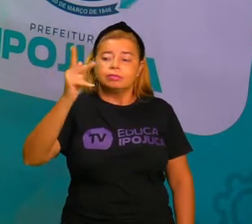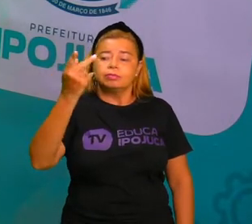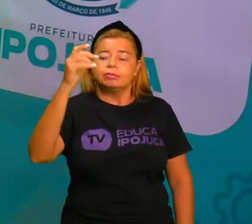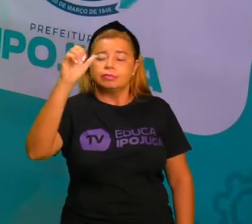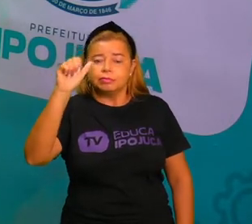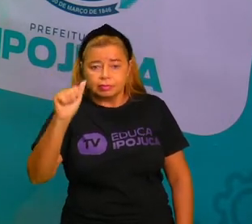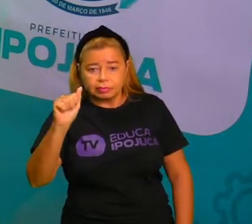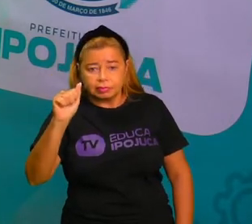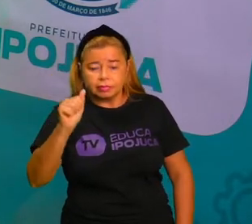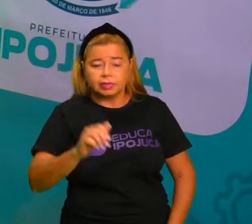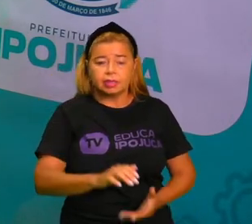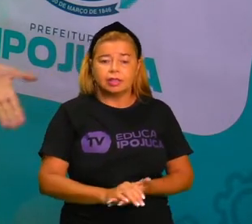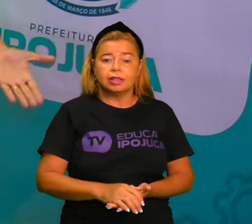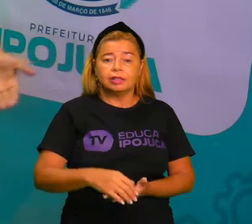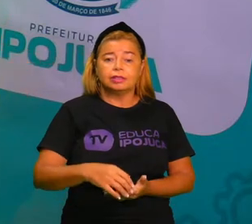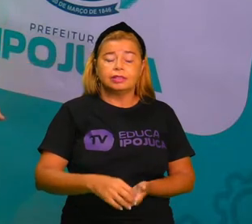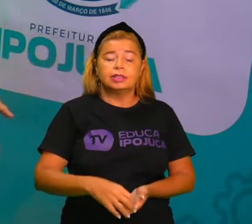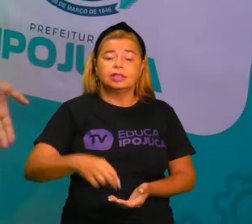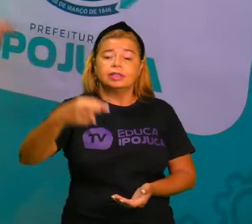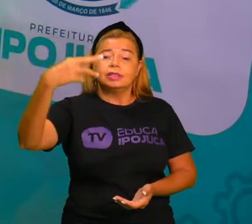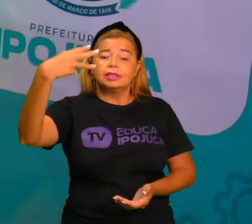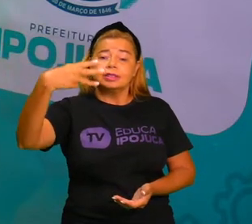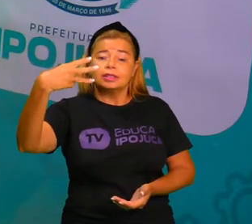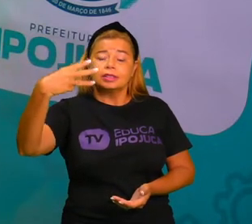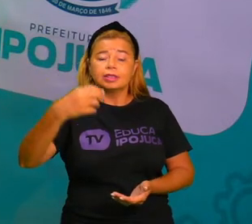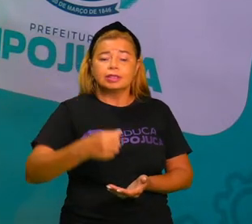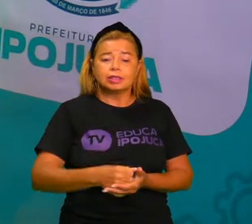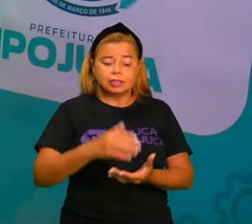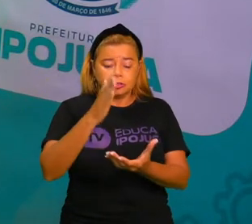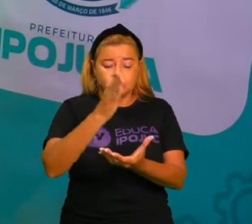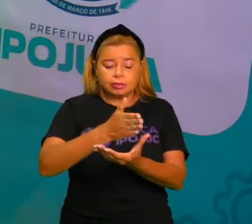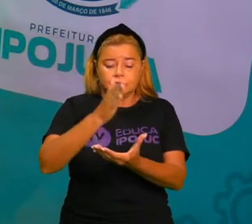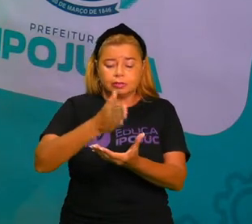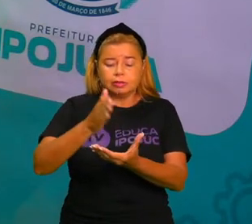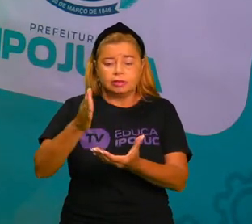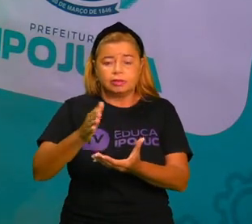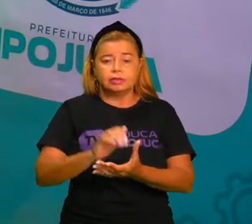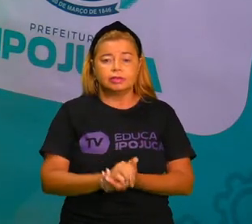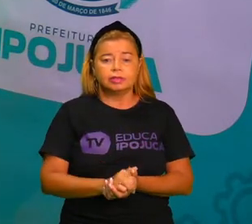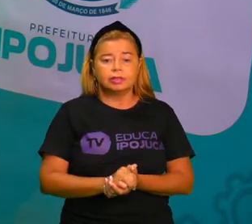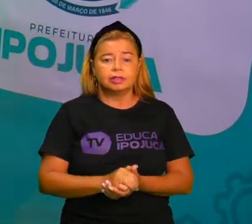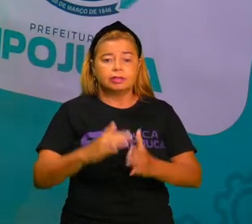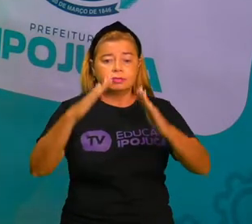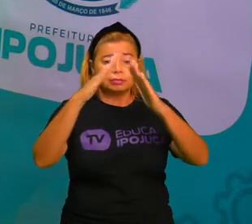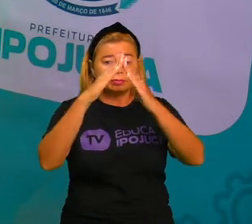-a. Três vezes. Então, três sílabas. E escola.